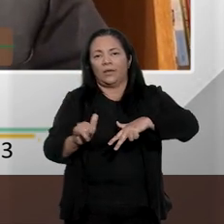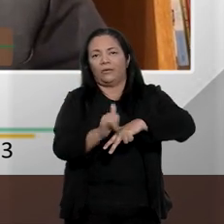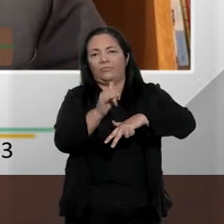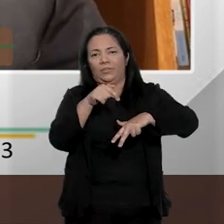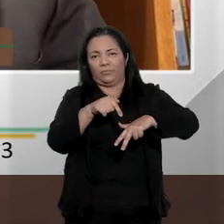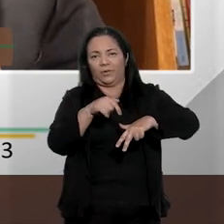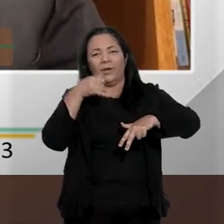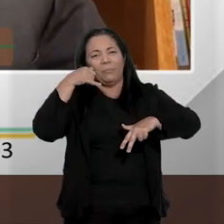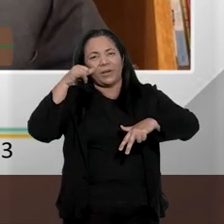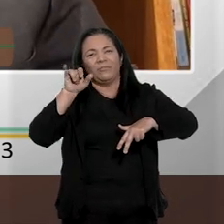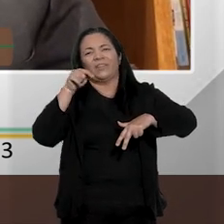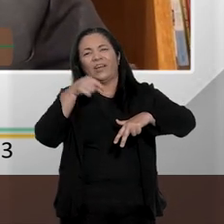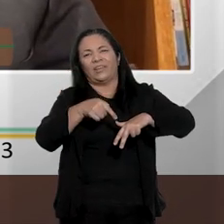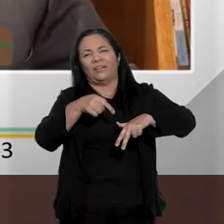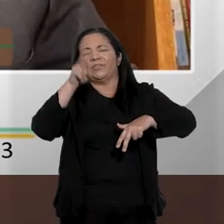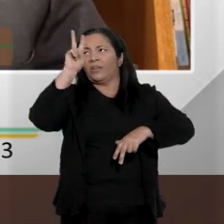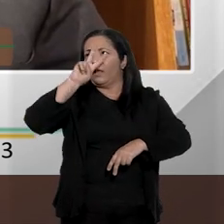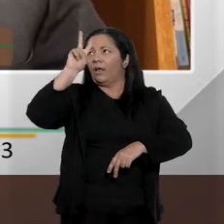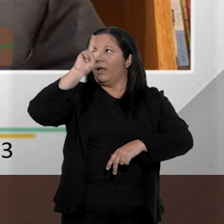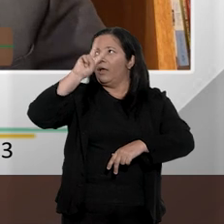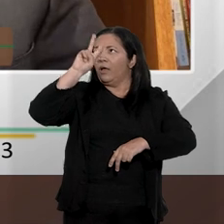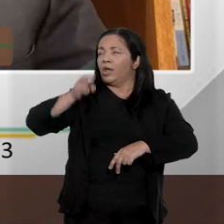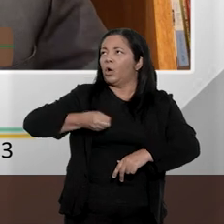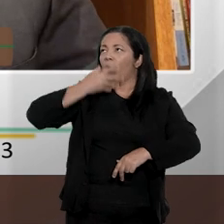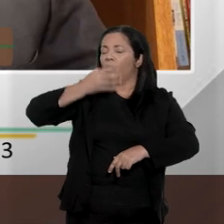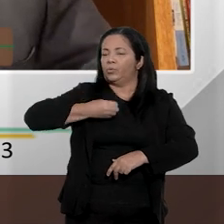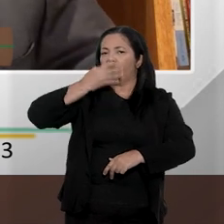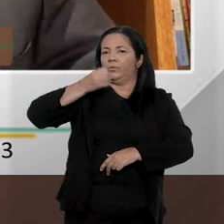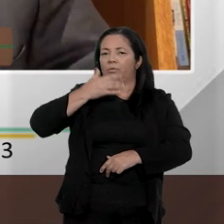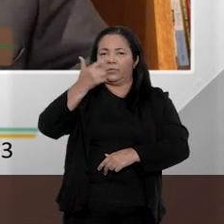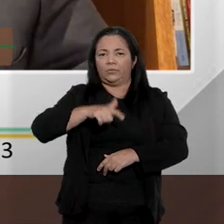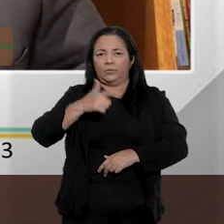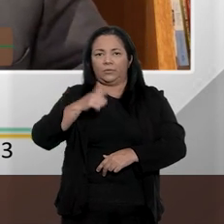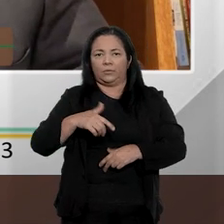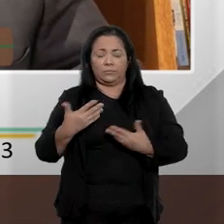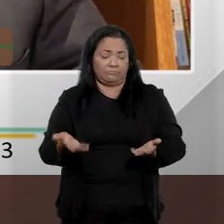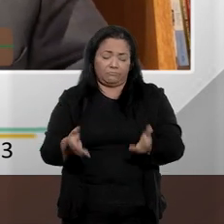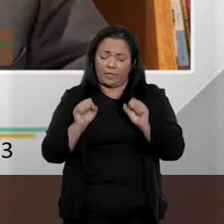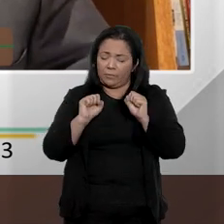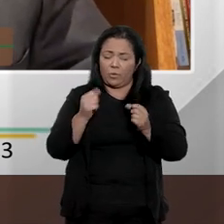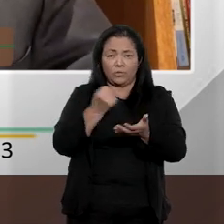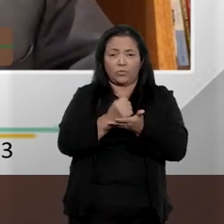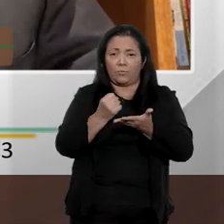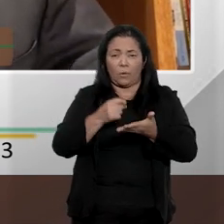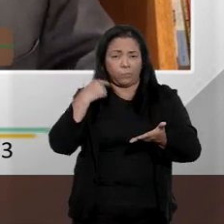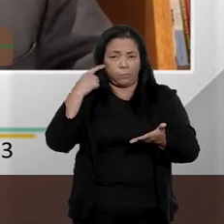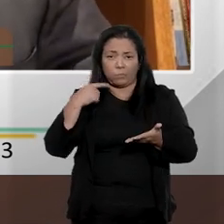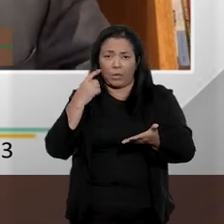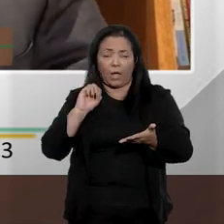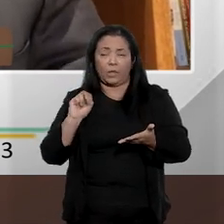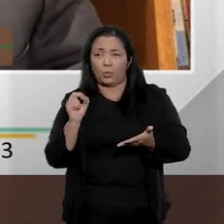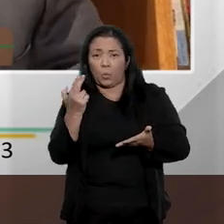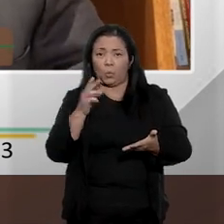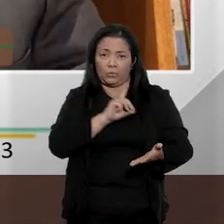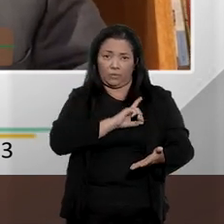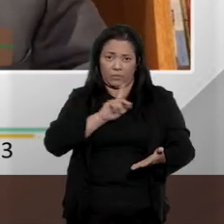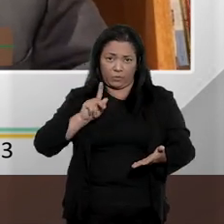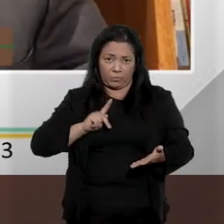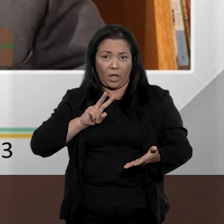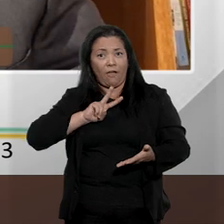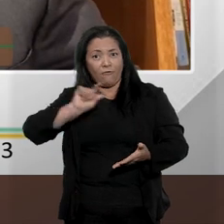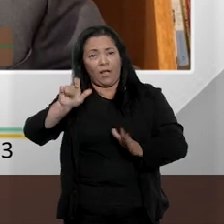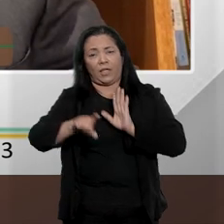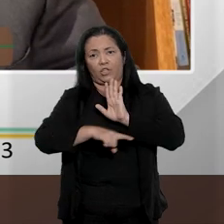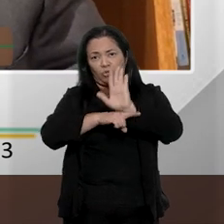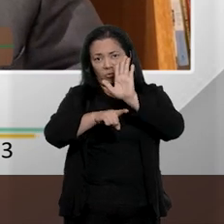é muito bem-vindo. E o acompanhamento por um profissional, um advogado, um defensor, defensora pública, evidentemente, isso vai ajudar e